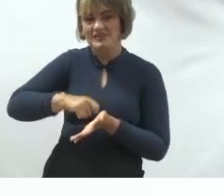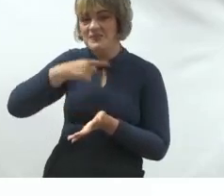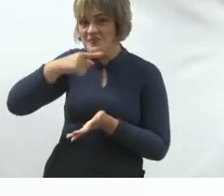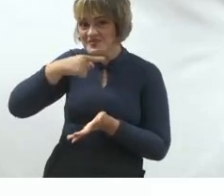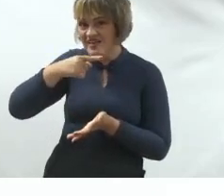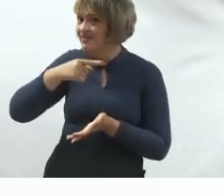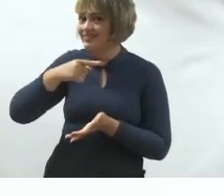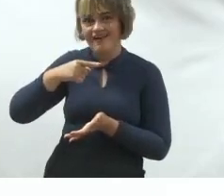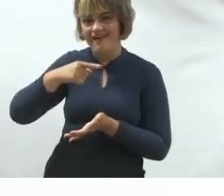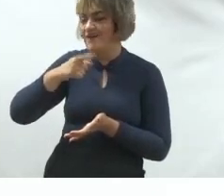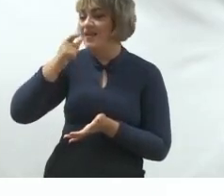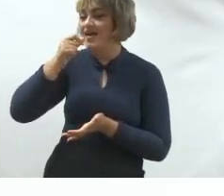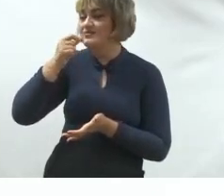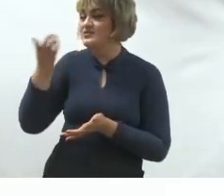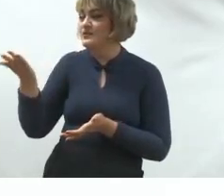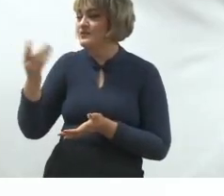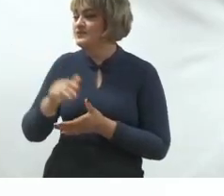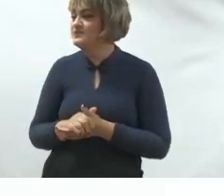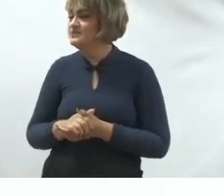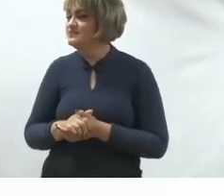tinta? Olha só.